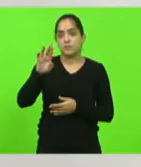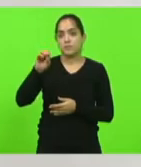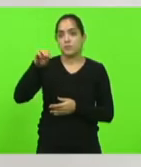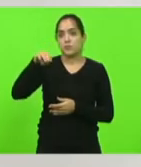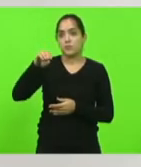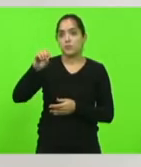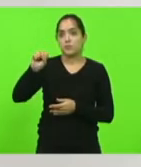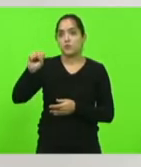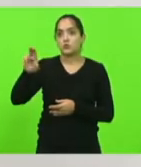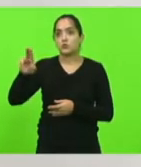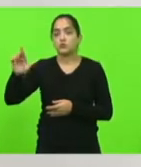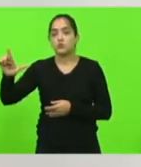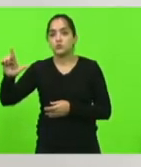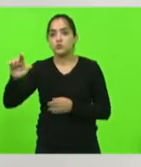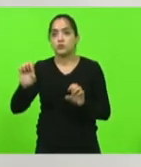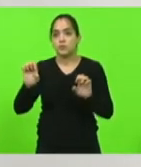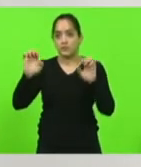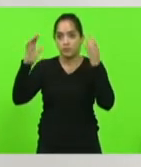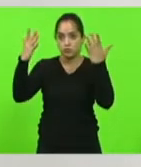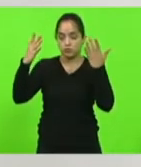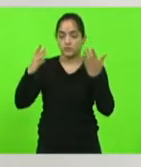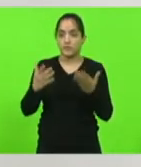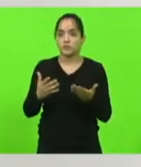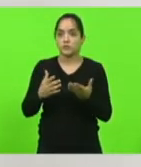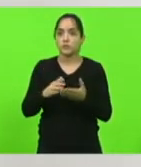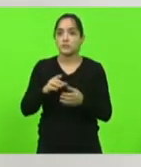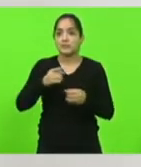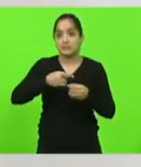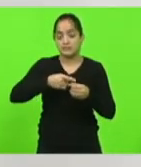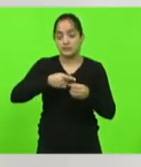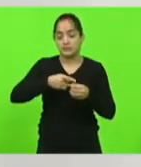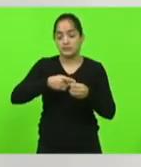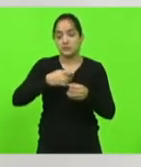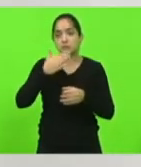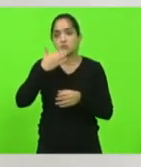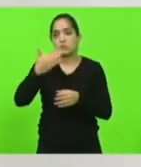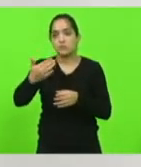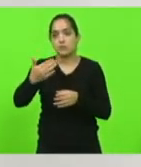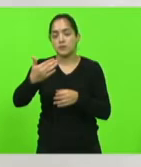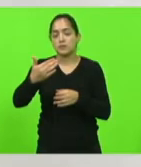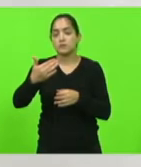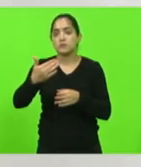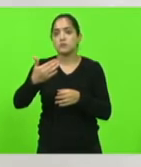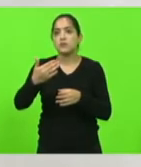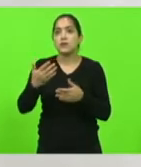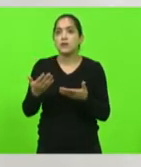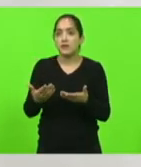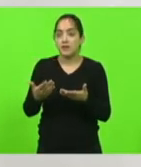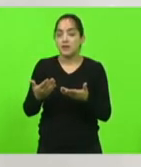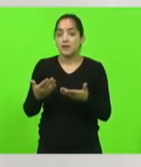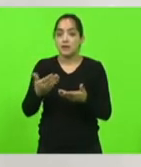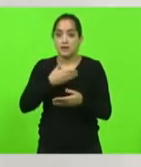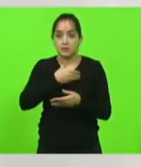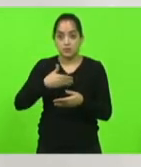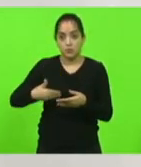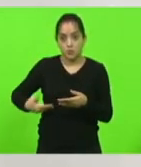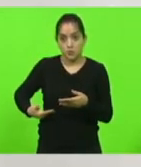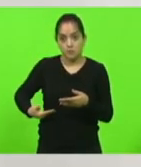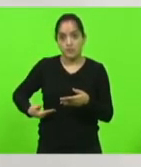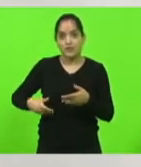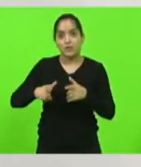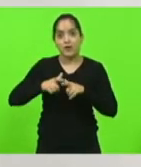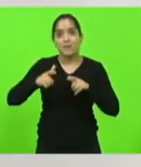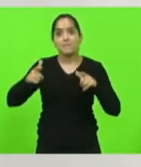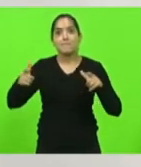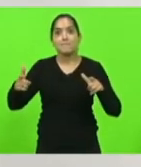eventos da cidade o nosso pleito a nossa reivindicação é exatamente porque o governo amplia esse projeto